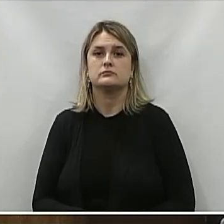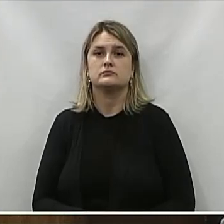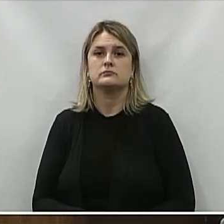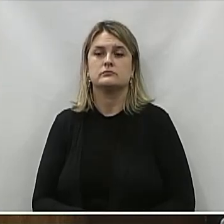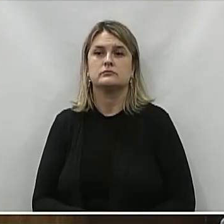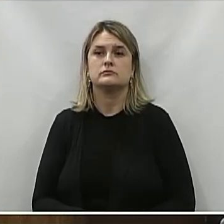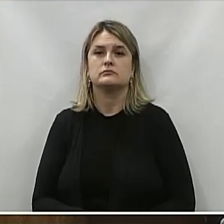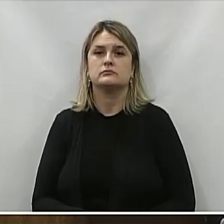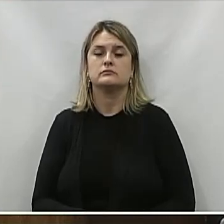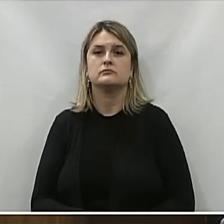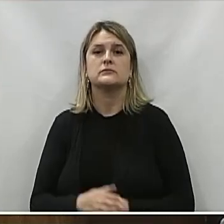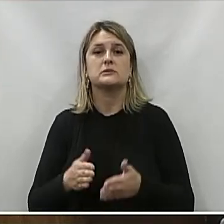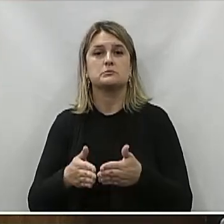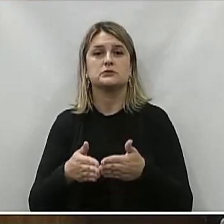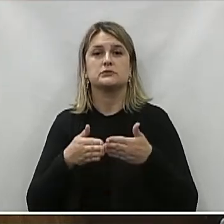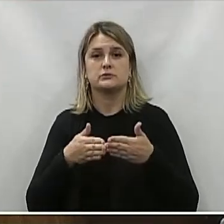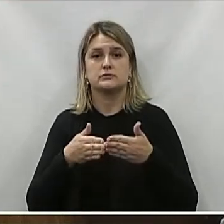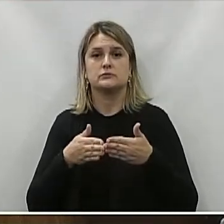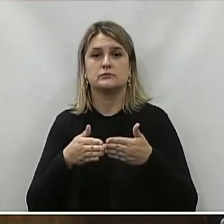Requerimentos